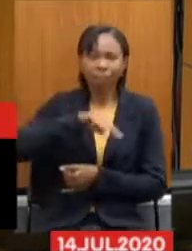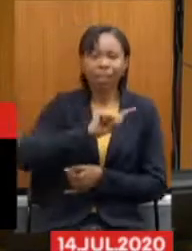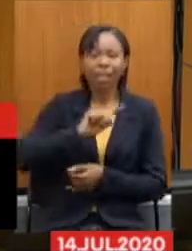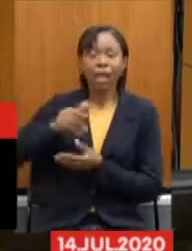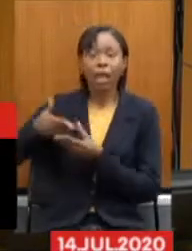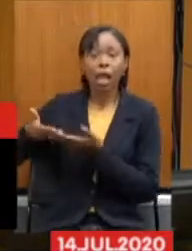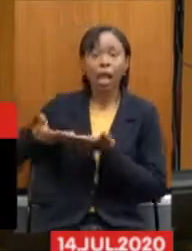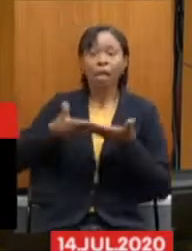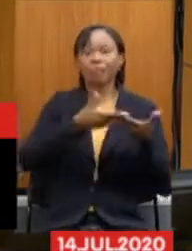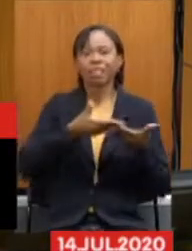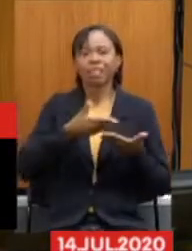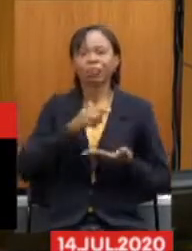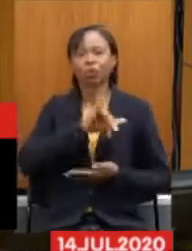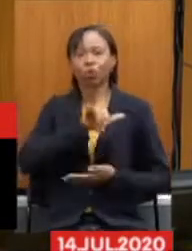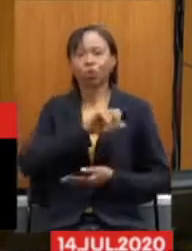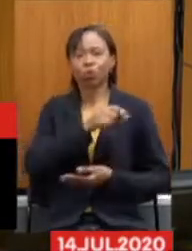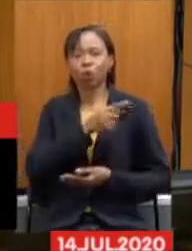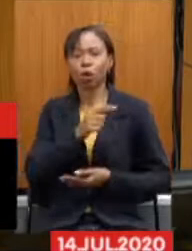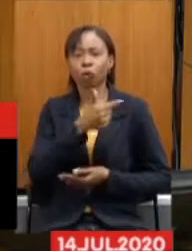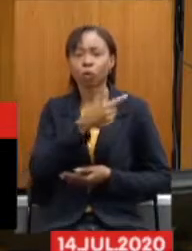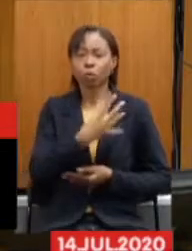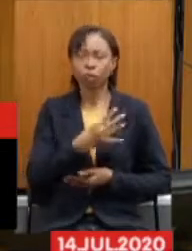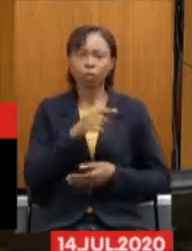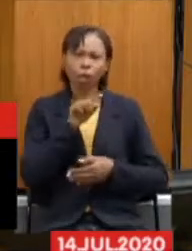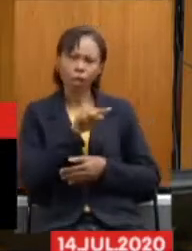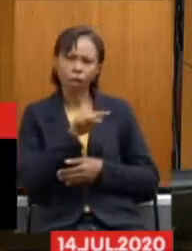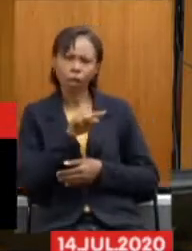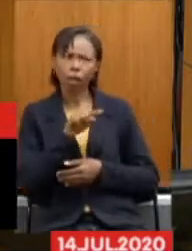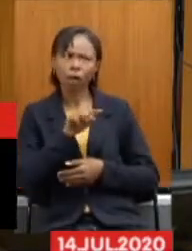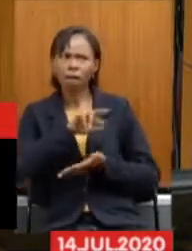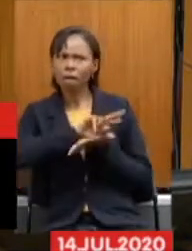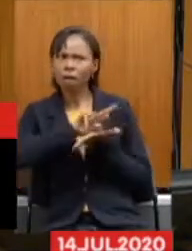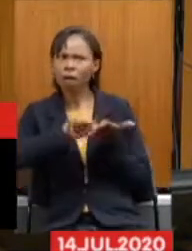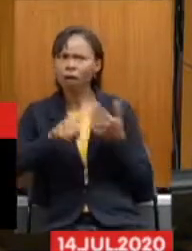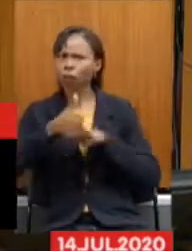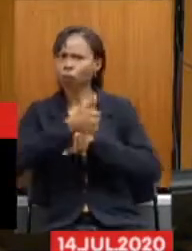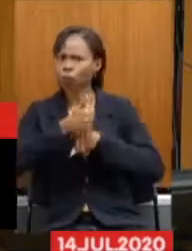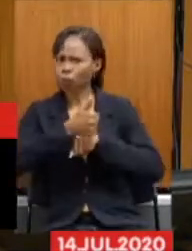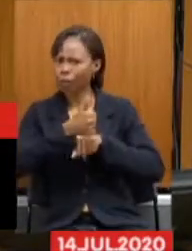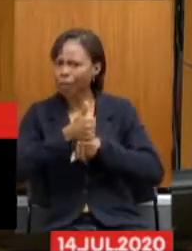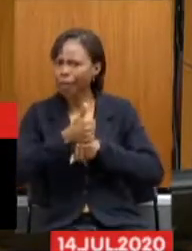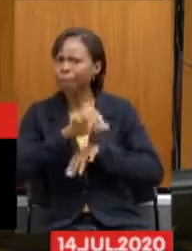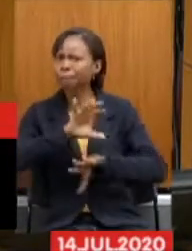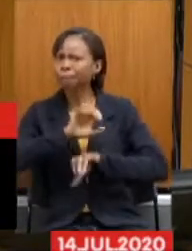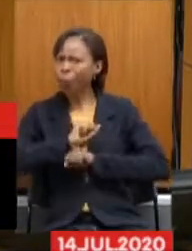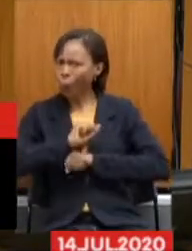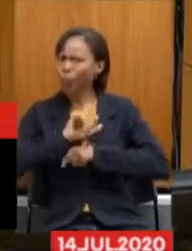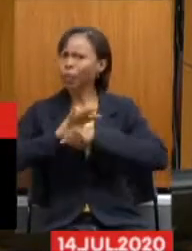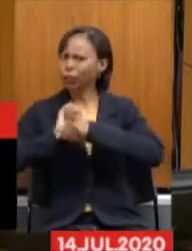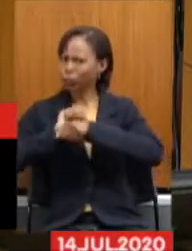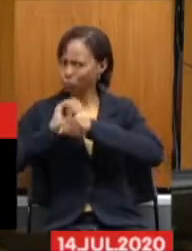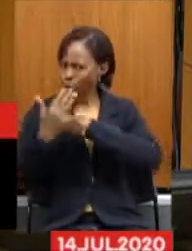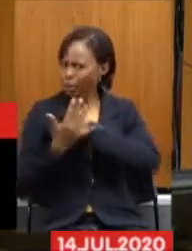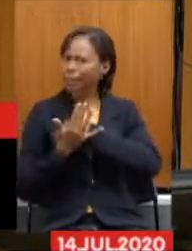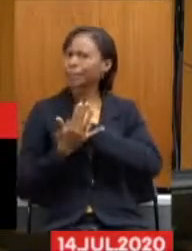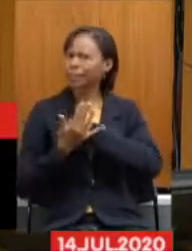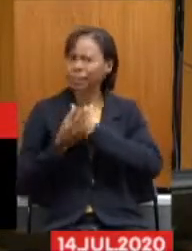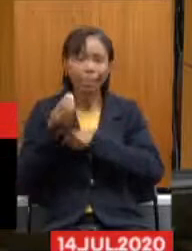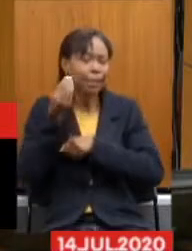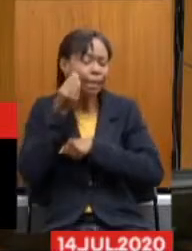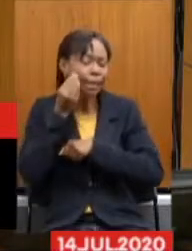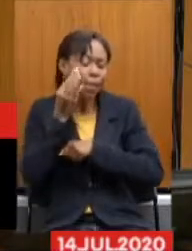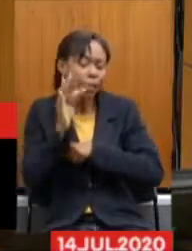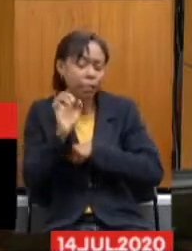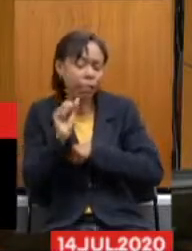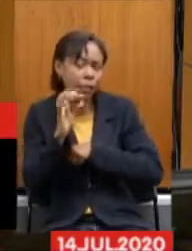manifestaram a doença, vários colegas fizeram o teste depois de estarem manifestando a doença e deu positivo.